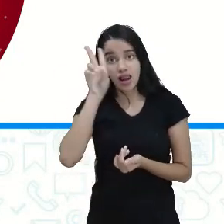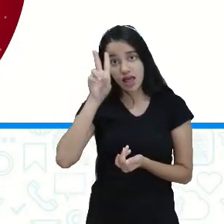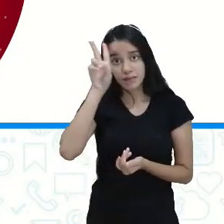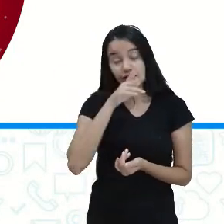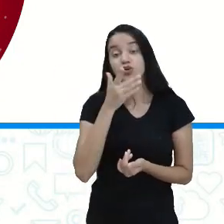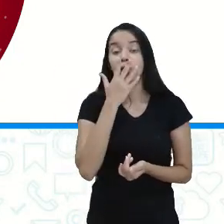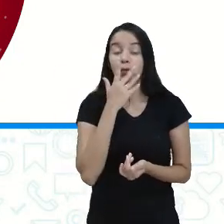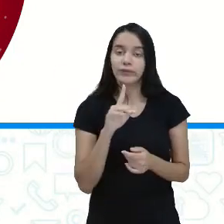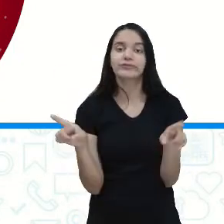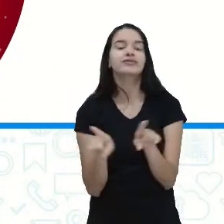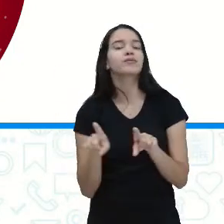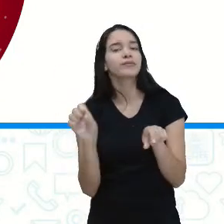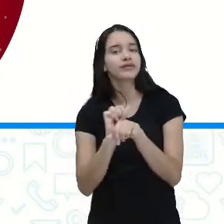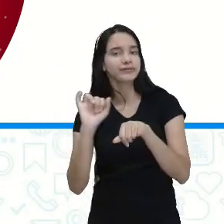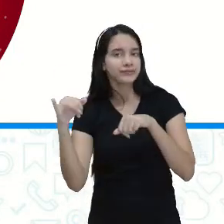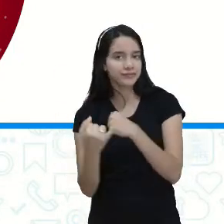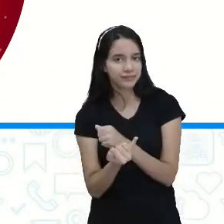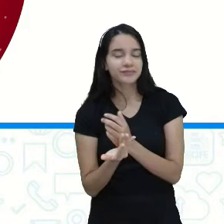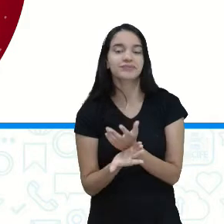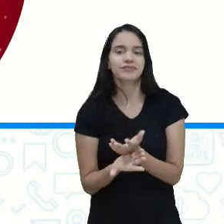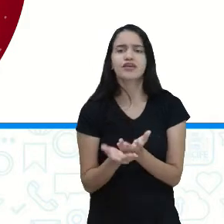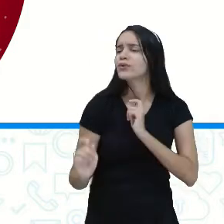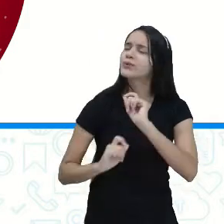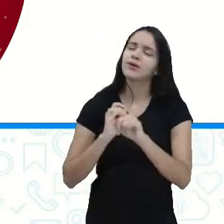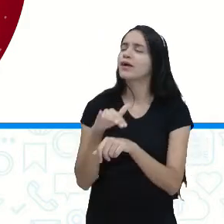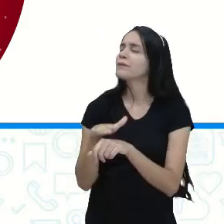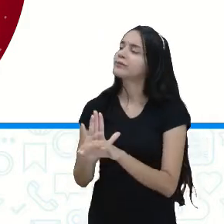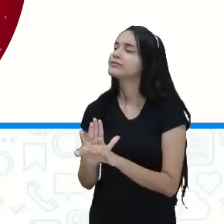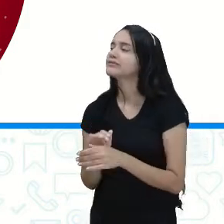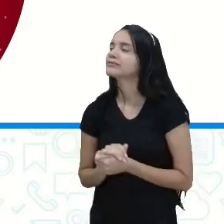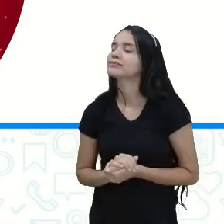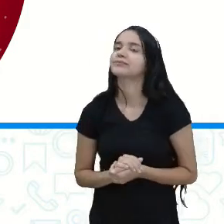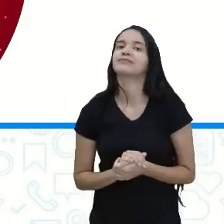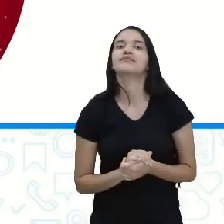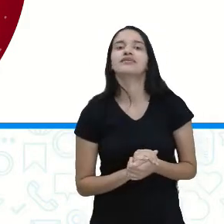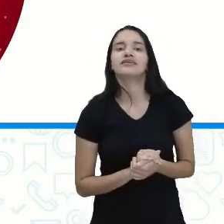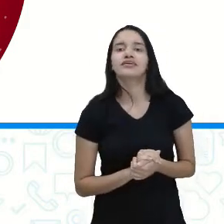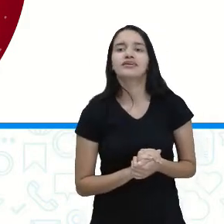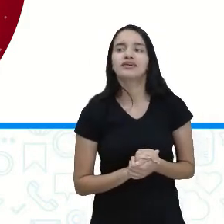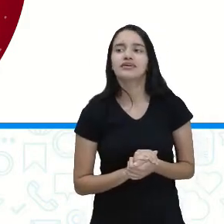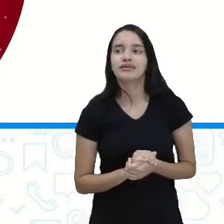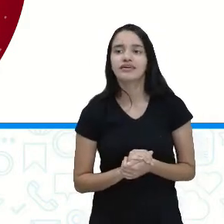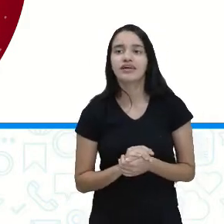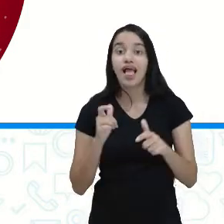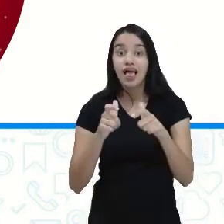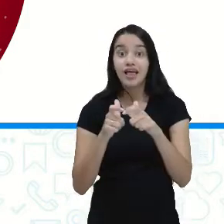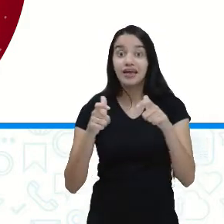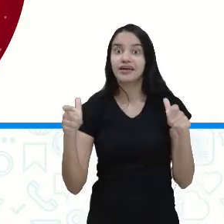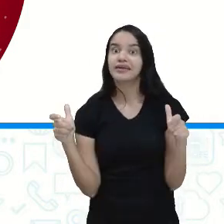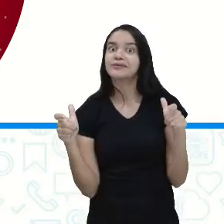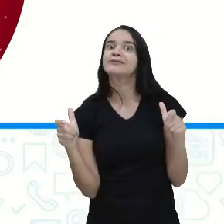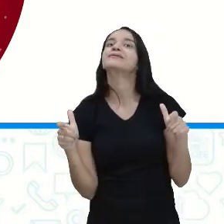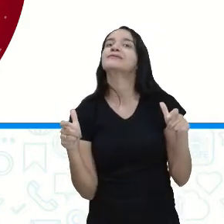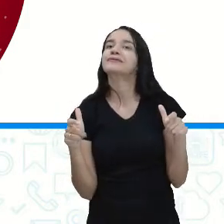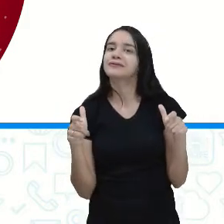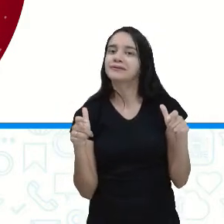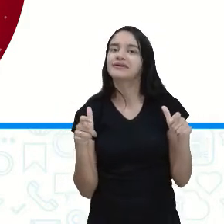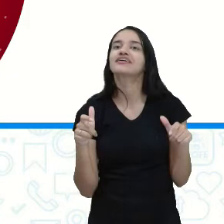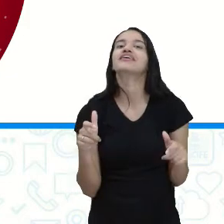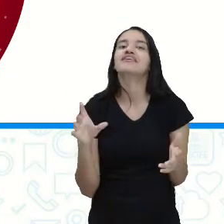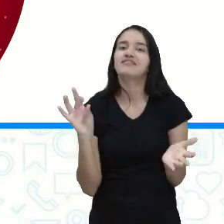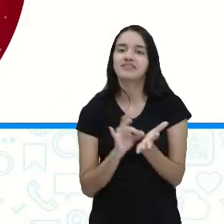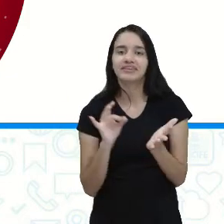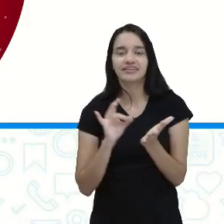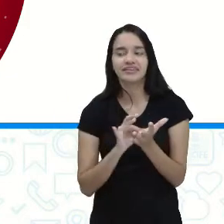cores também são adjetivos. O mais? Grande. Essa daí está grande. Essa está grandona, verdade.